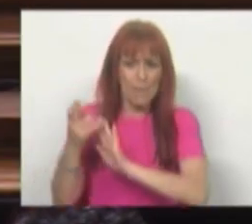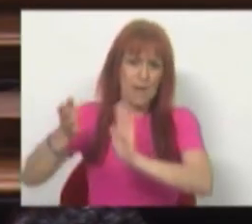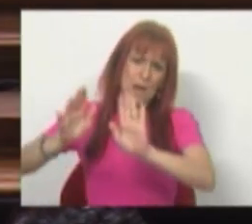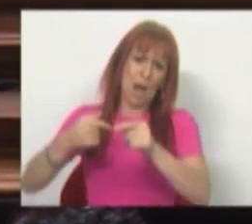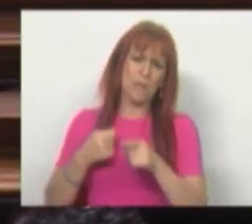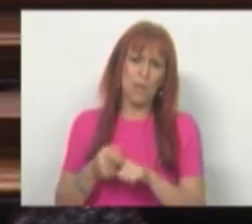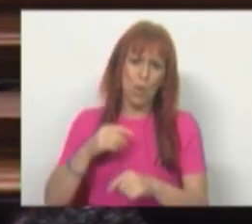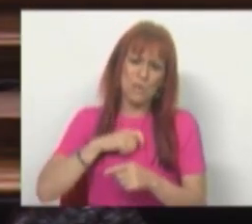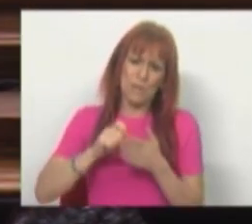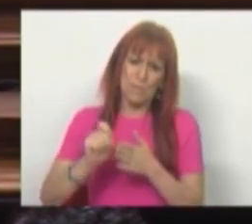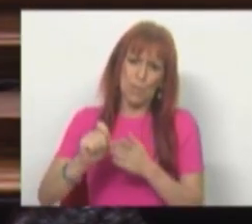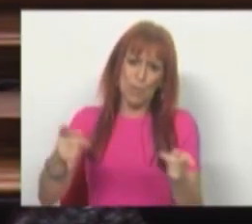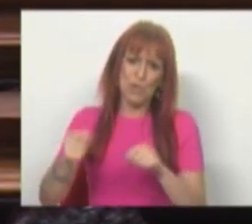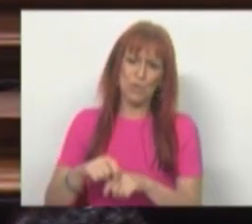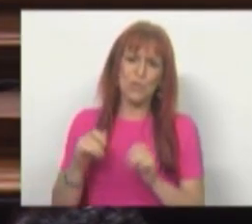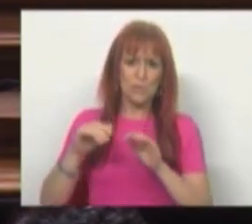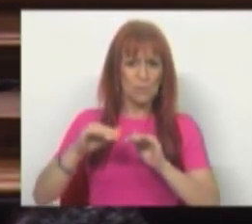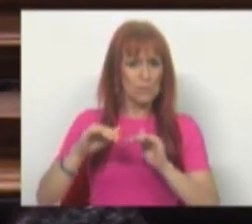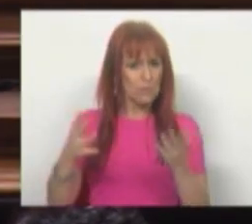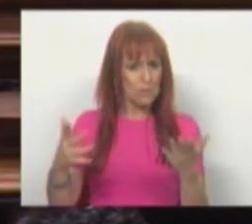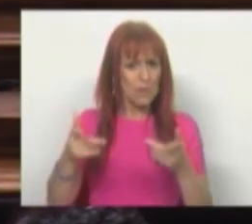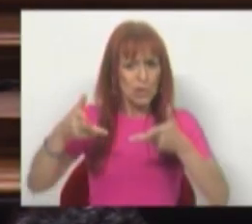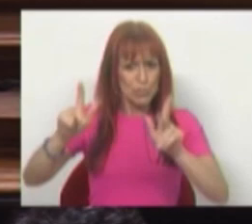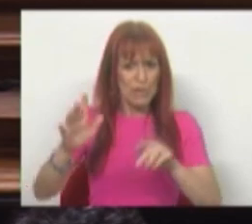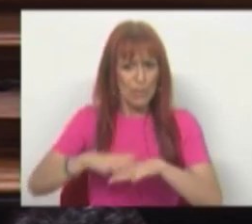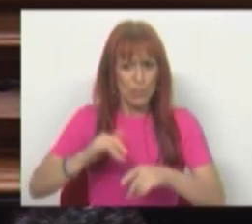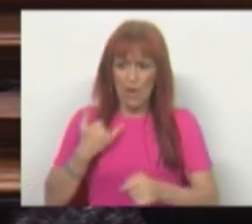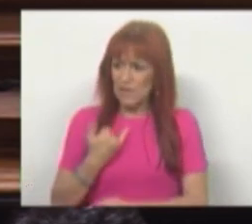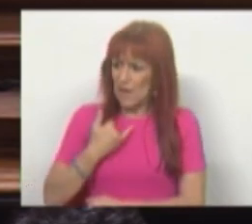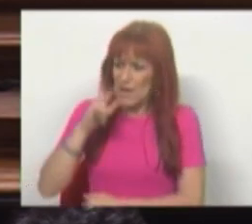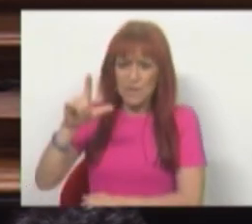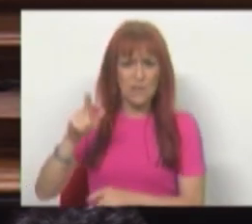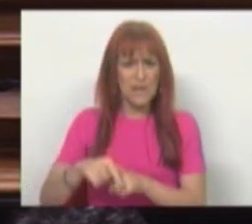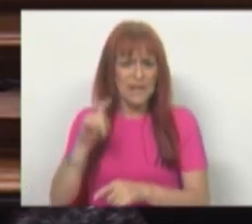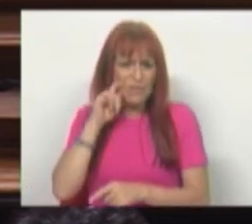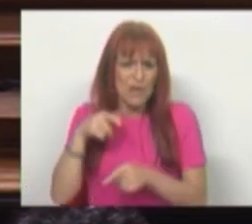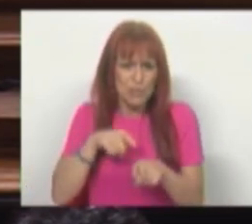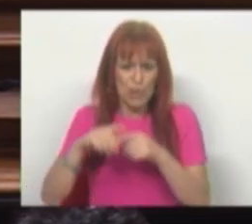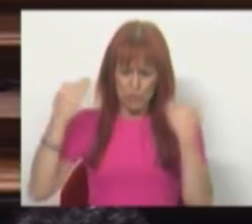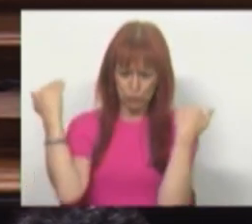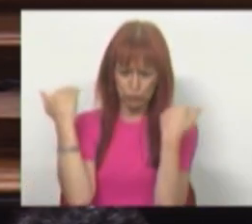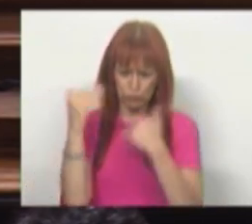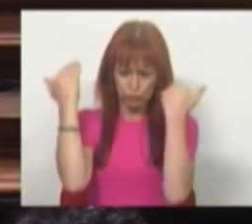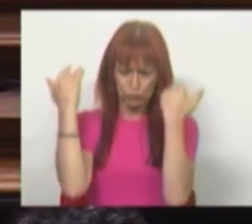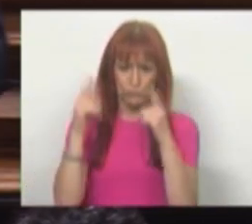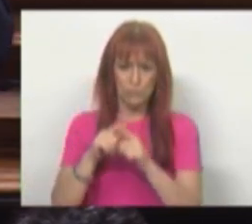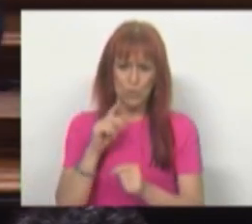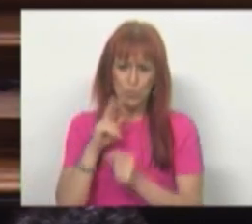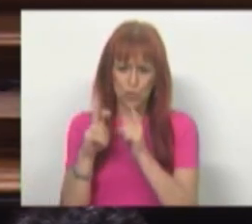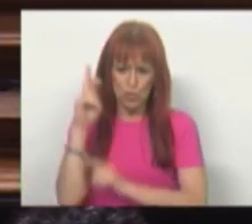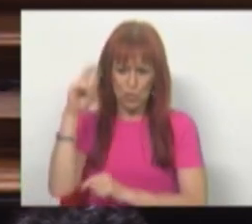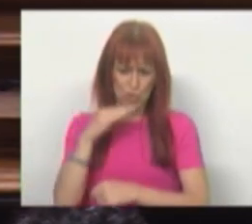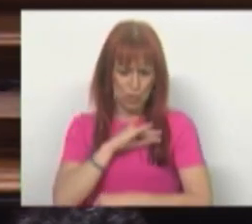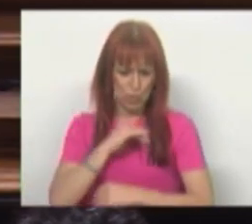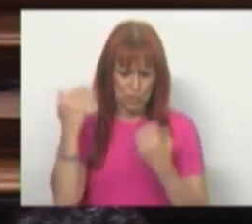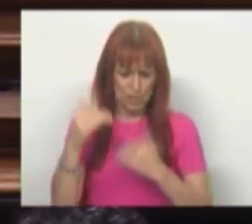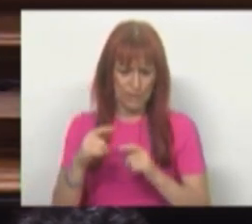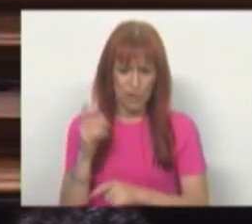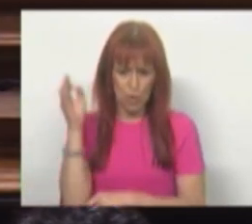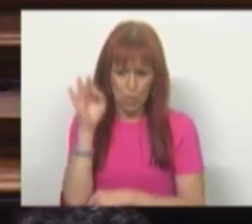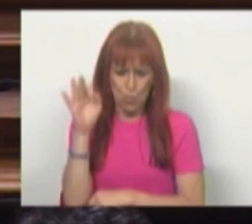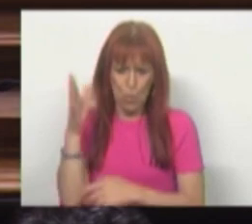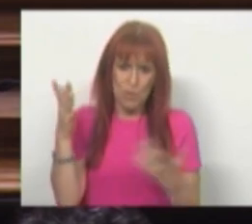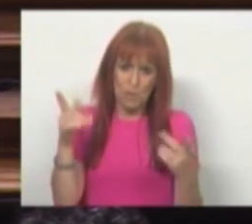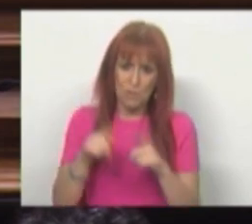a massa monetária disponível. Por isso, a Iniciativa Liberal defende políticas restritivas nos juros, nos salários, na moeda,